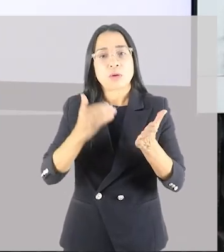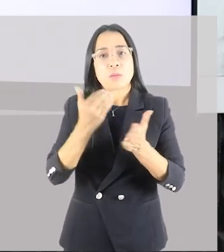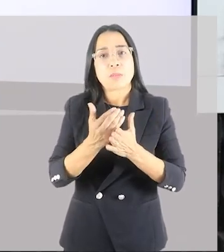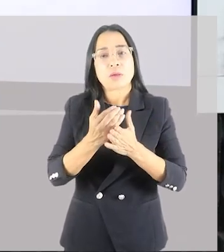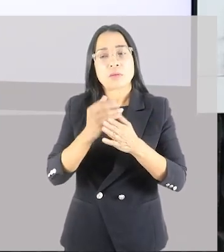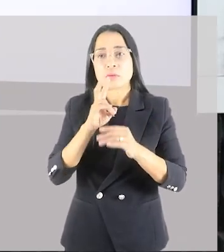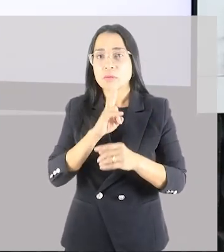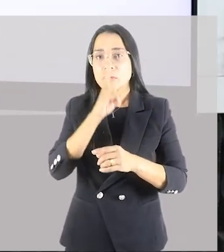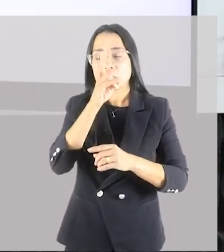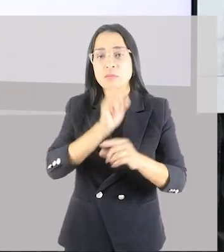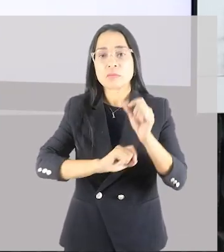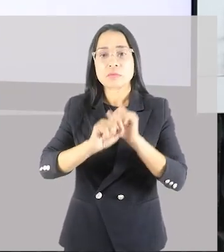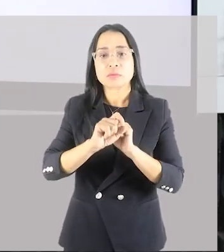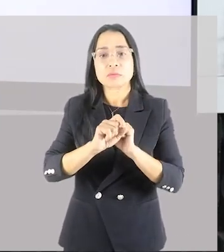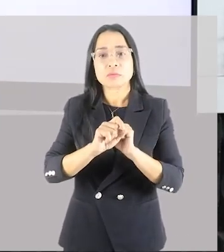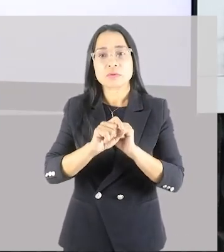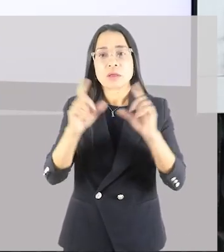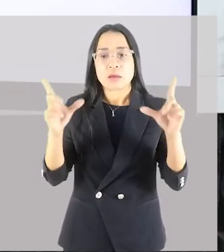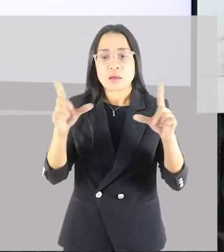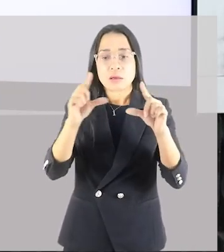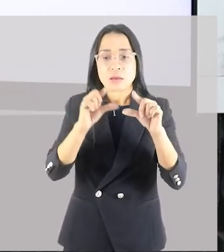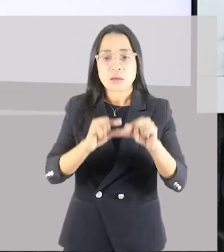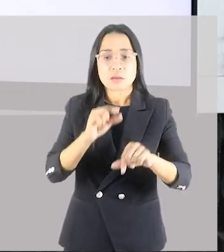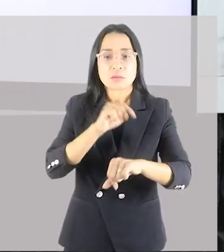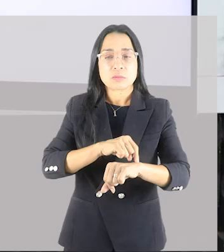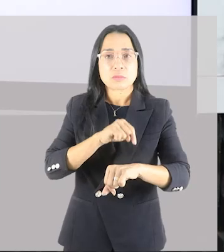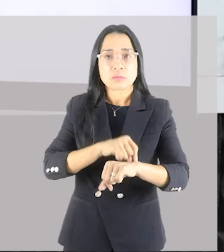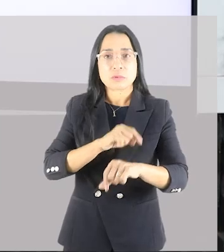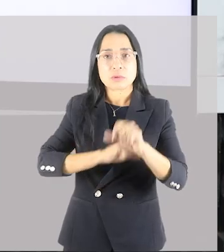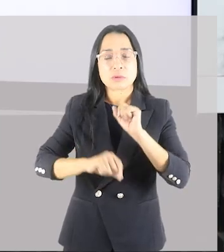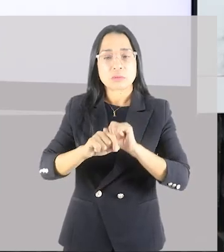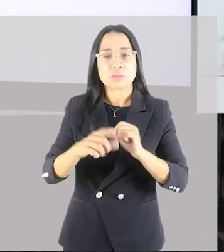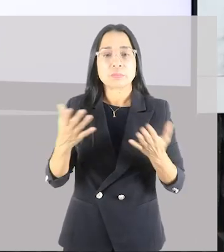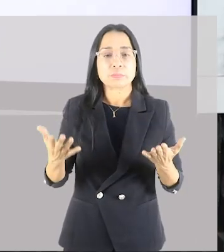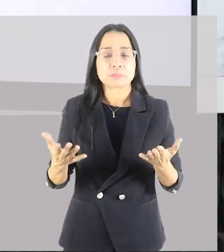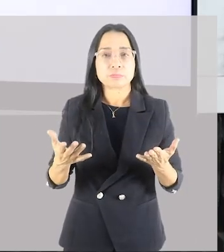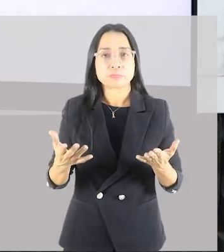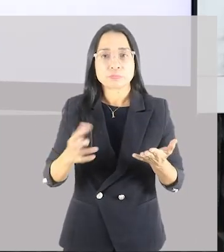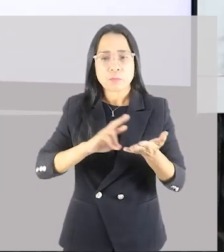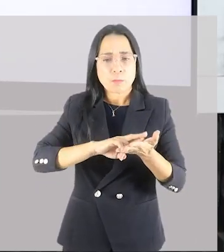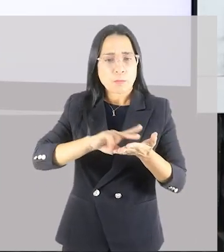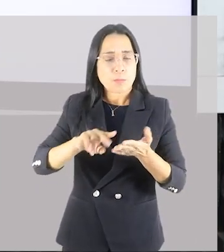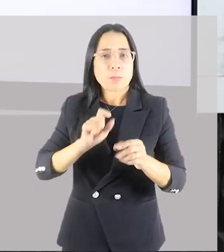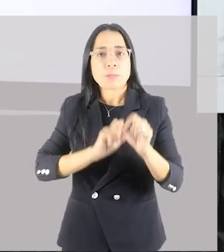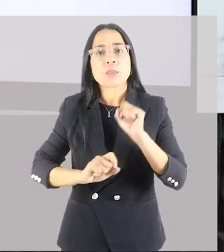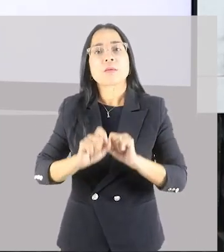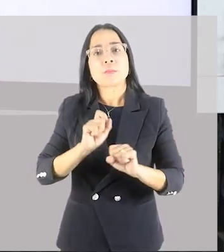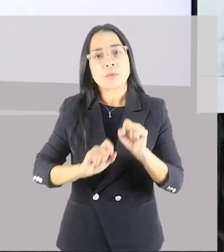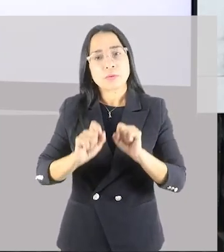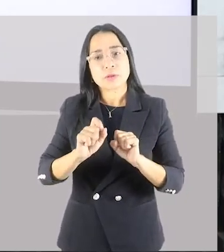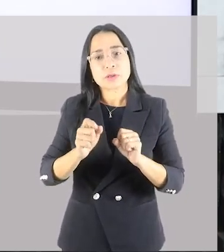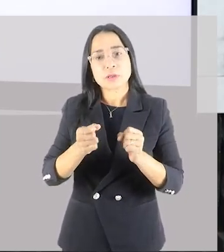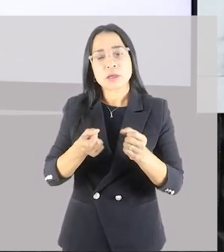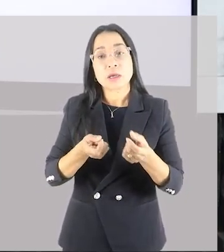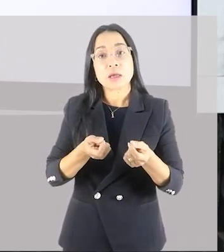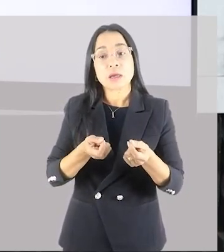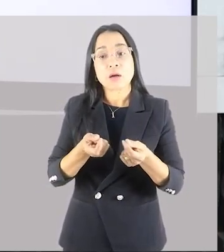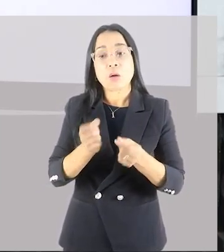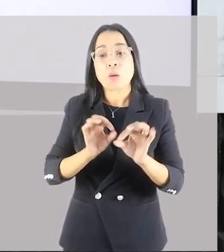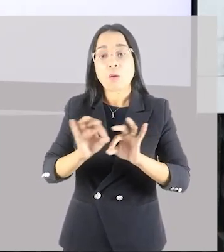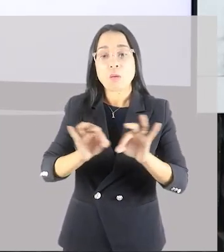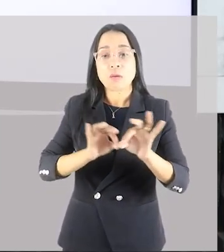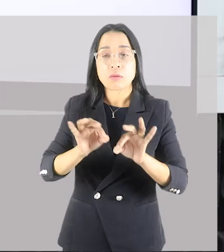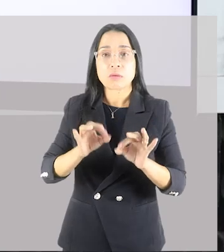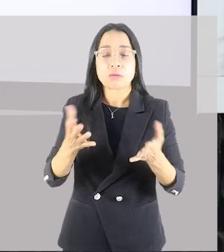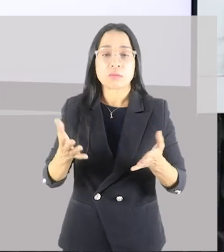intensidade, através da redução do tempo de descanso. Então, várias formas que podem ser manuseadas para a gente aumentar a